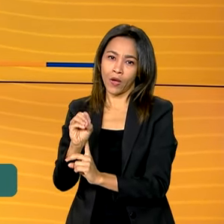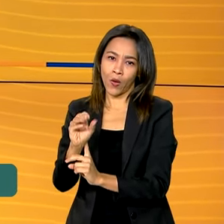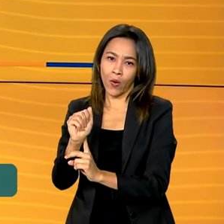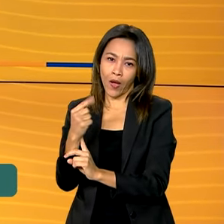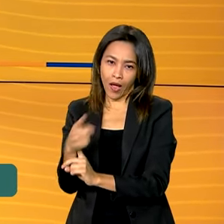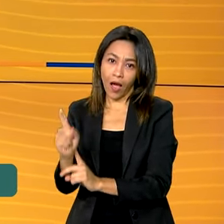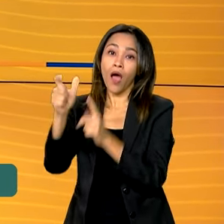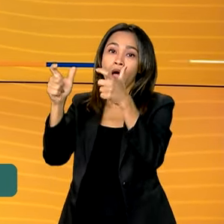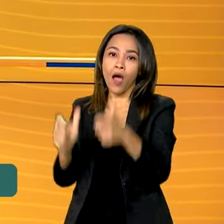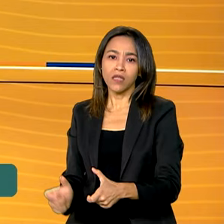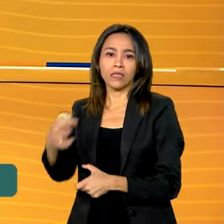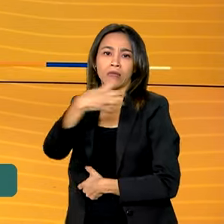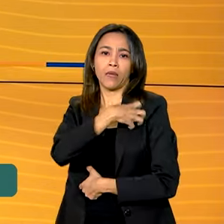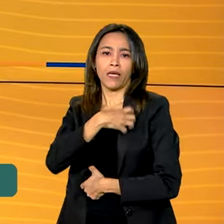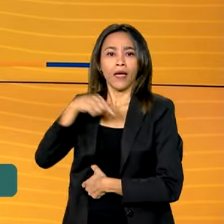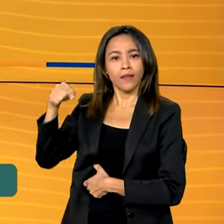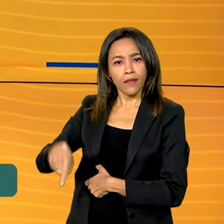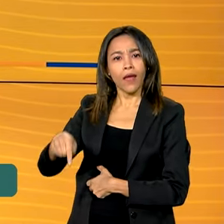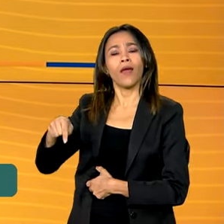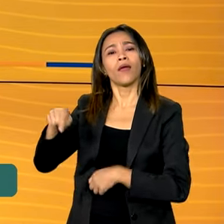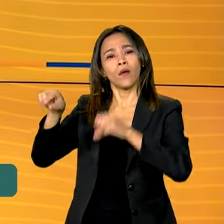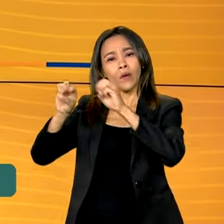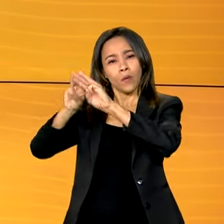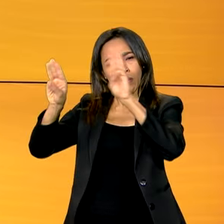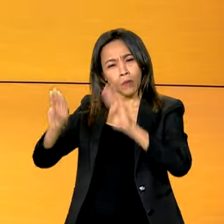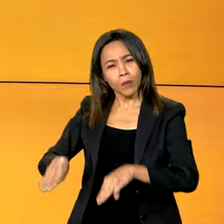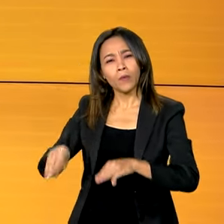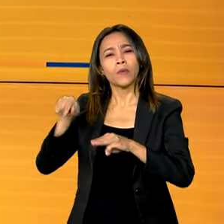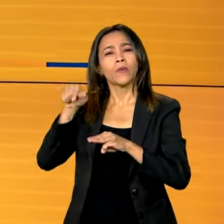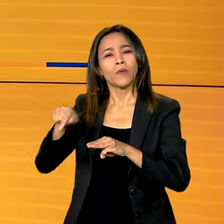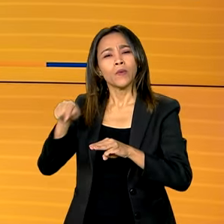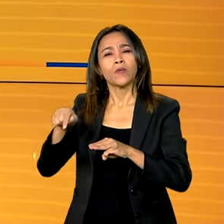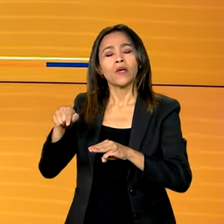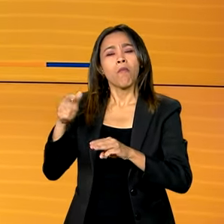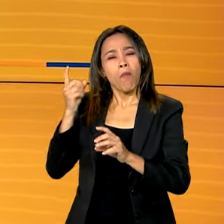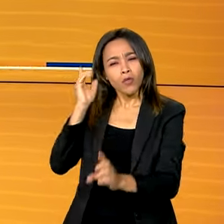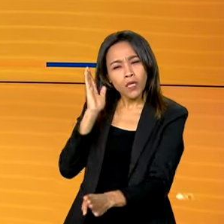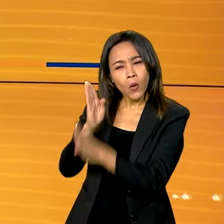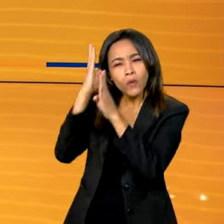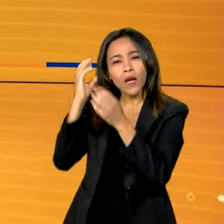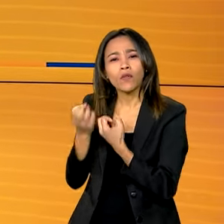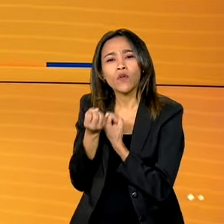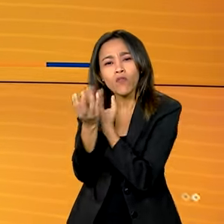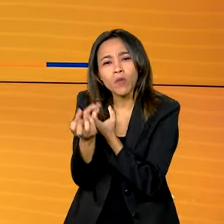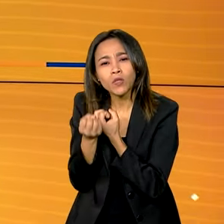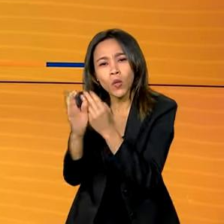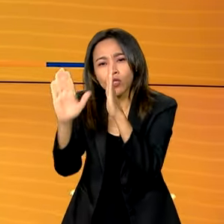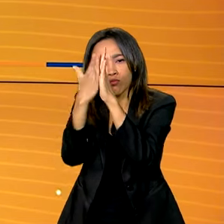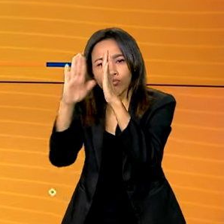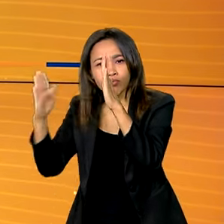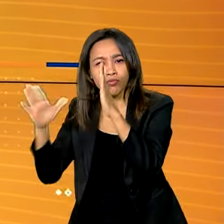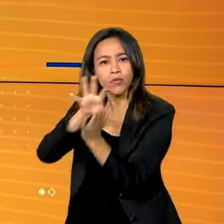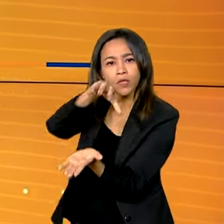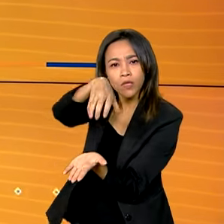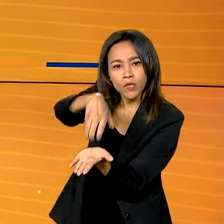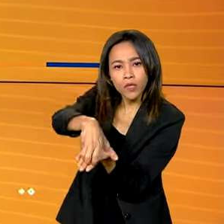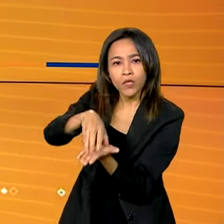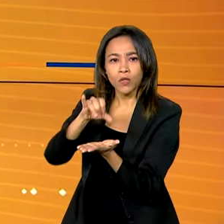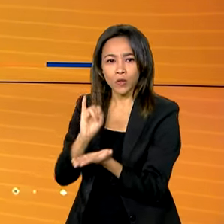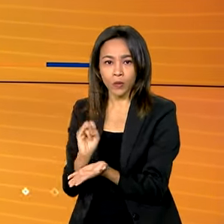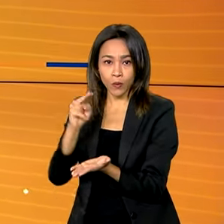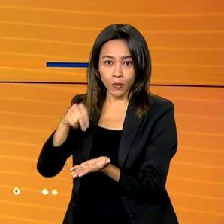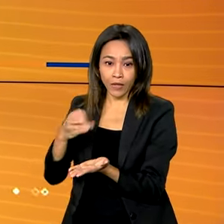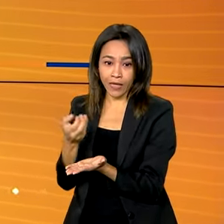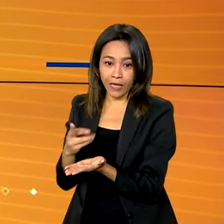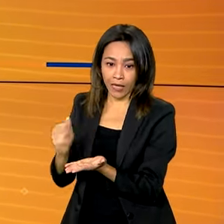a planta e o memorial descritivo do território quilombola, Graciosa, podem ser encontrados no acervo fundiário do INCRA, no endereço que aparece